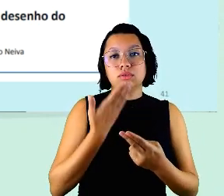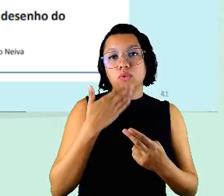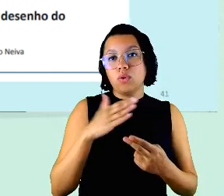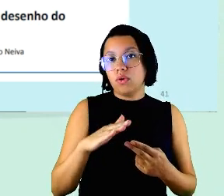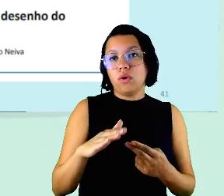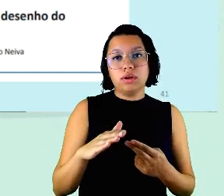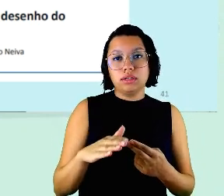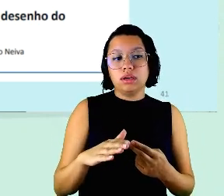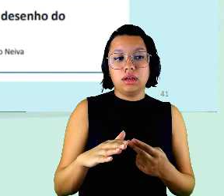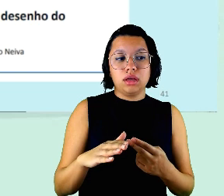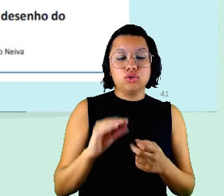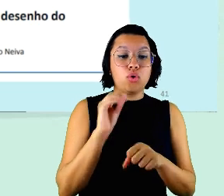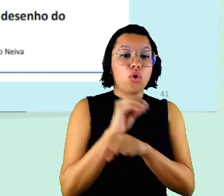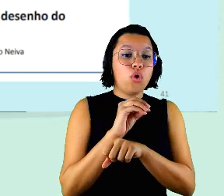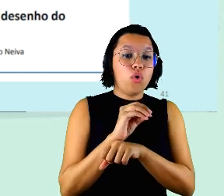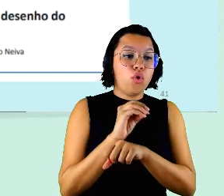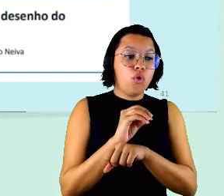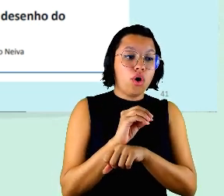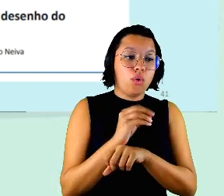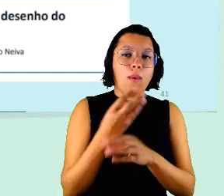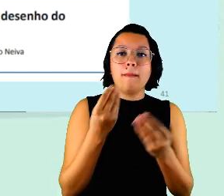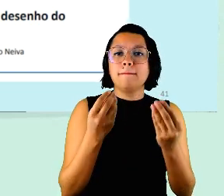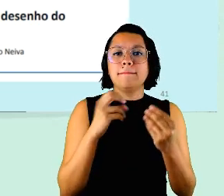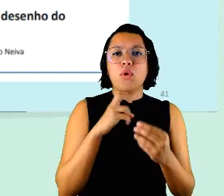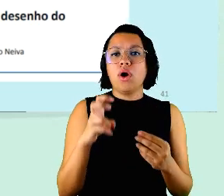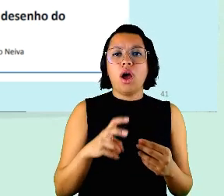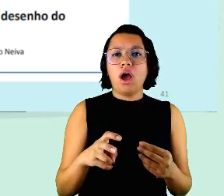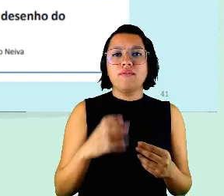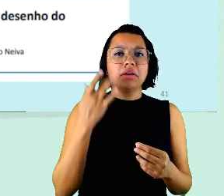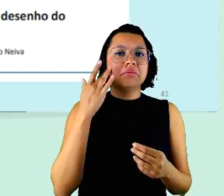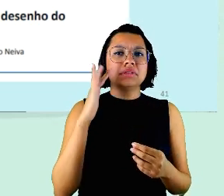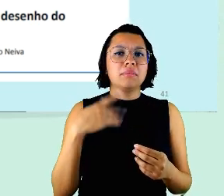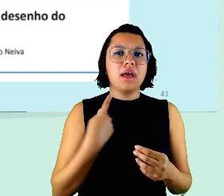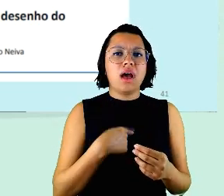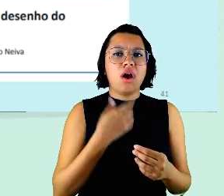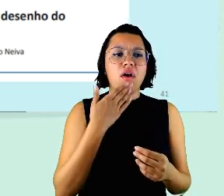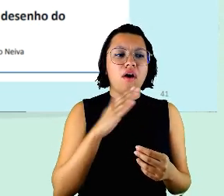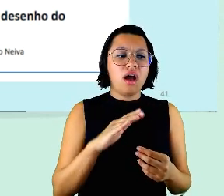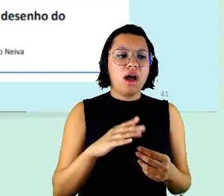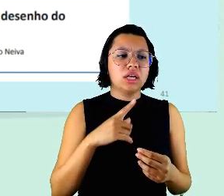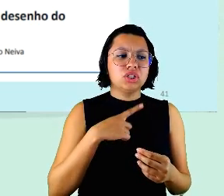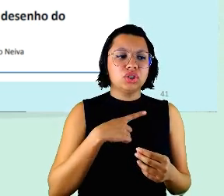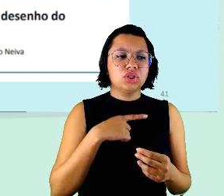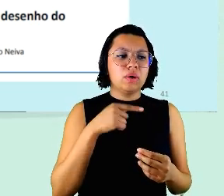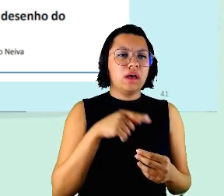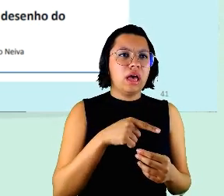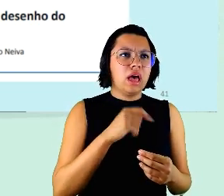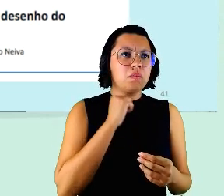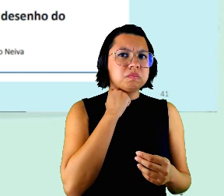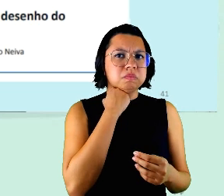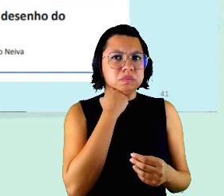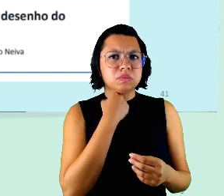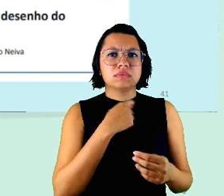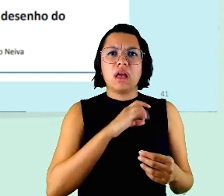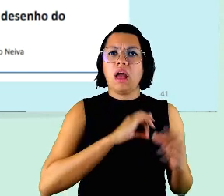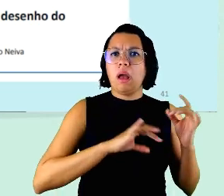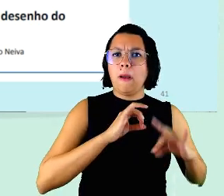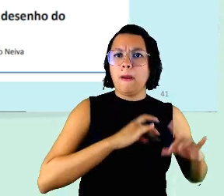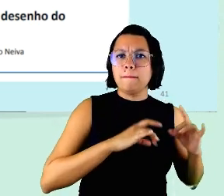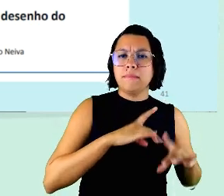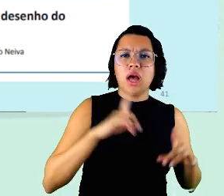o cuidado a gente muitas vezes nem sabia que as nossas crianças tinham aquelas tensões aqueles medos aquelas